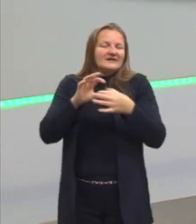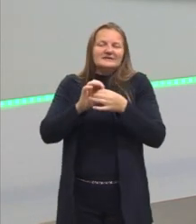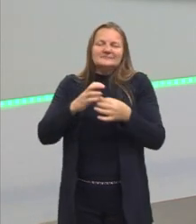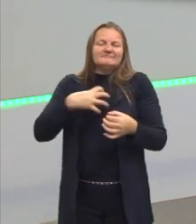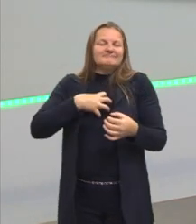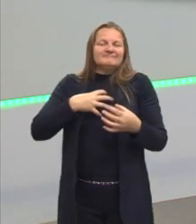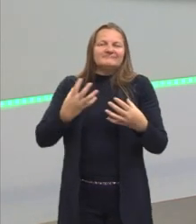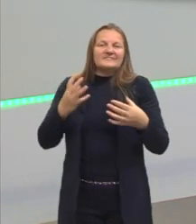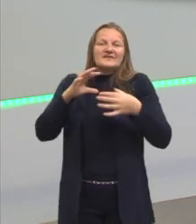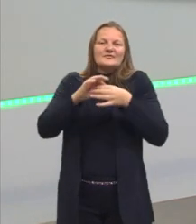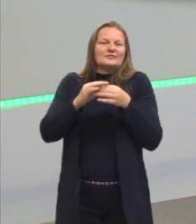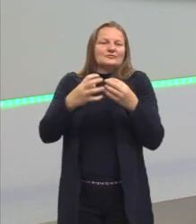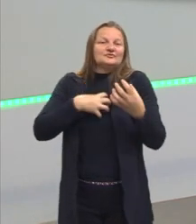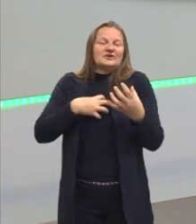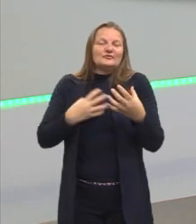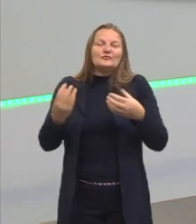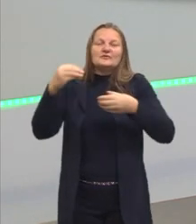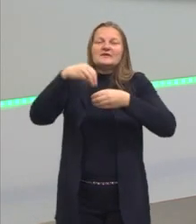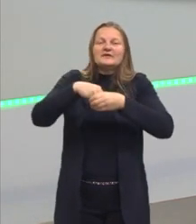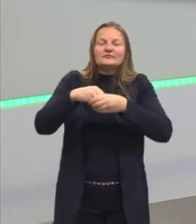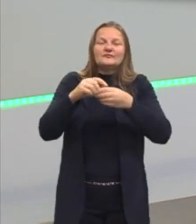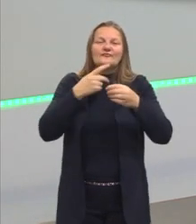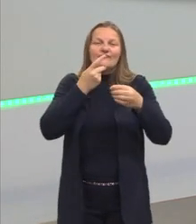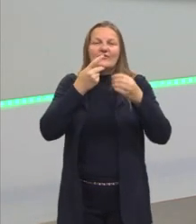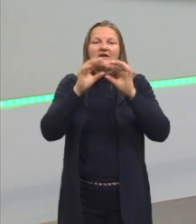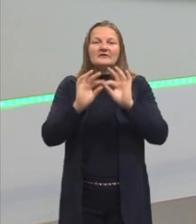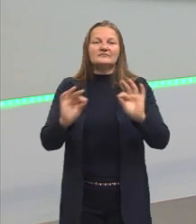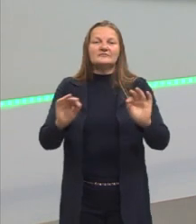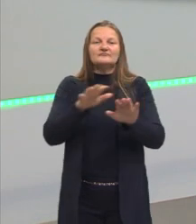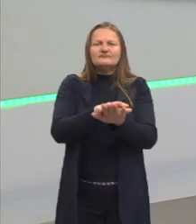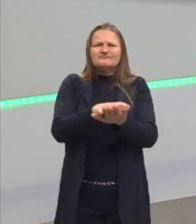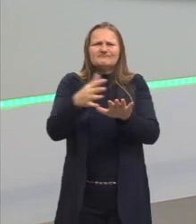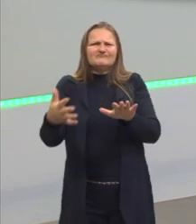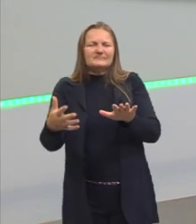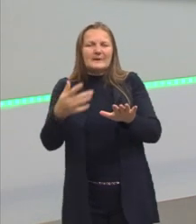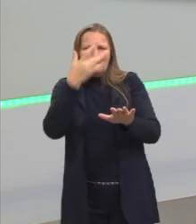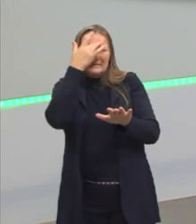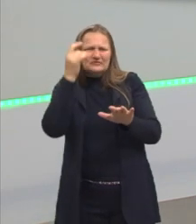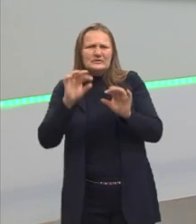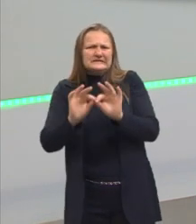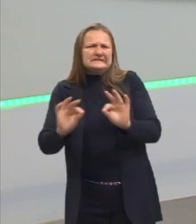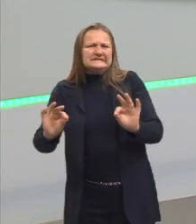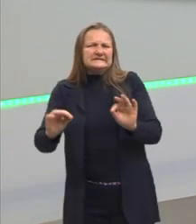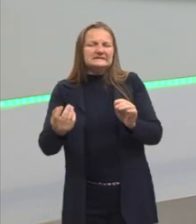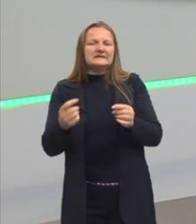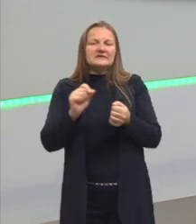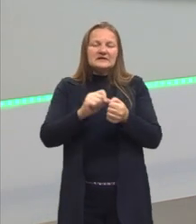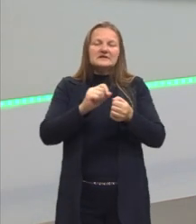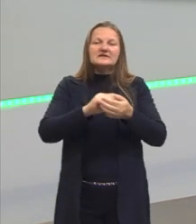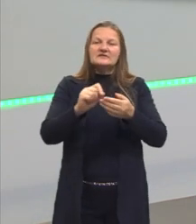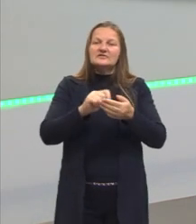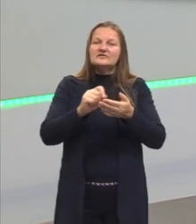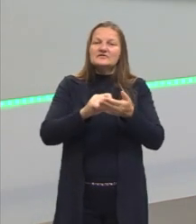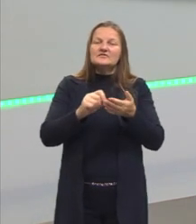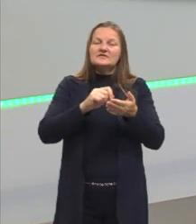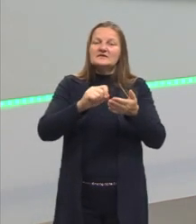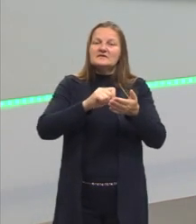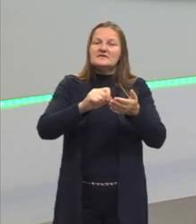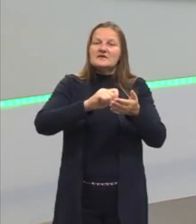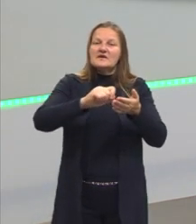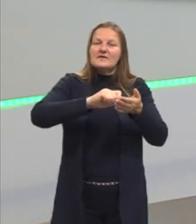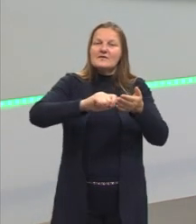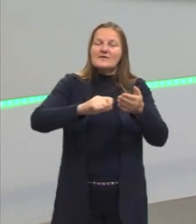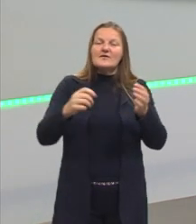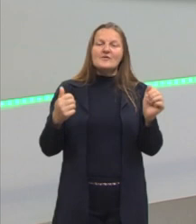escrevendo. Como ele escreve das pessoas que são mais marginalizadas na sociedade, o ele faz? Ele, ao mesmo tempo,